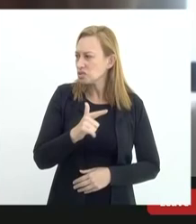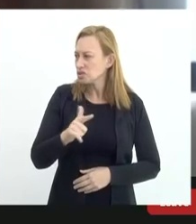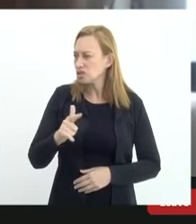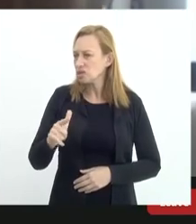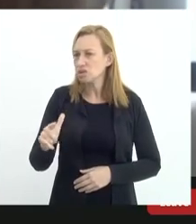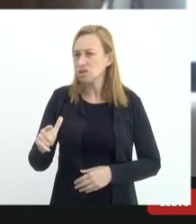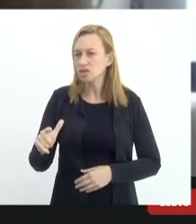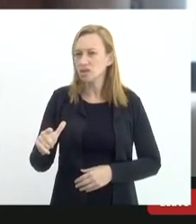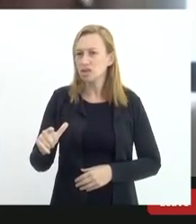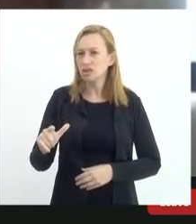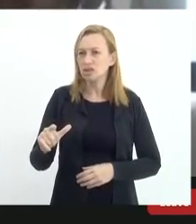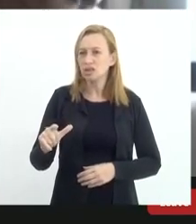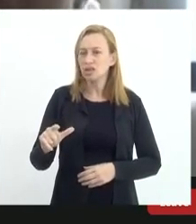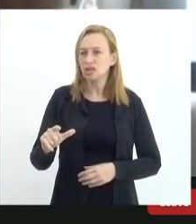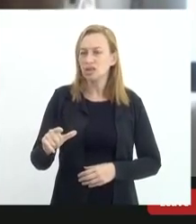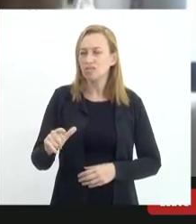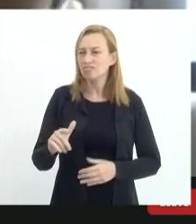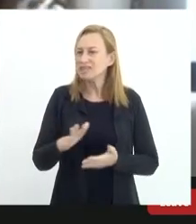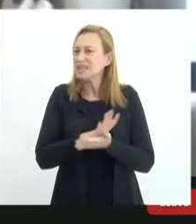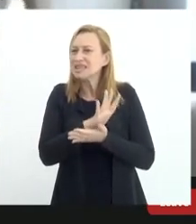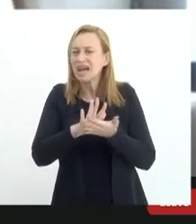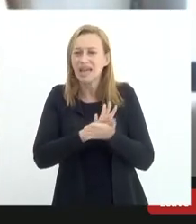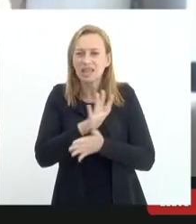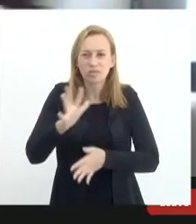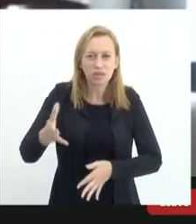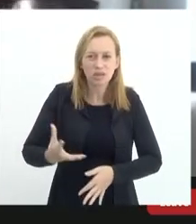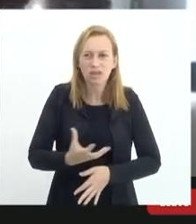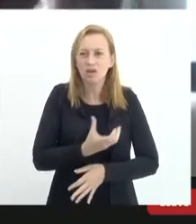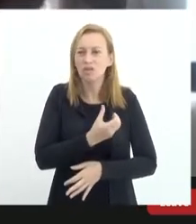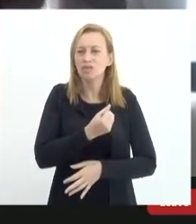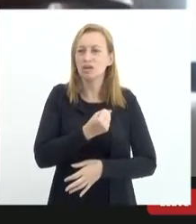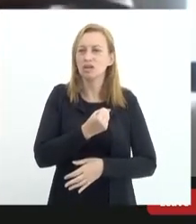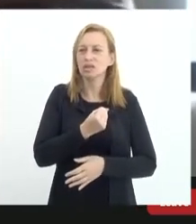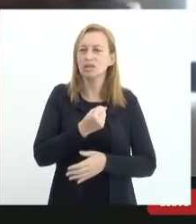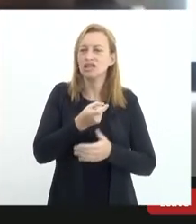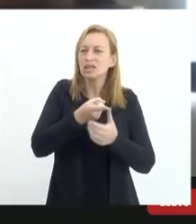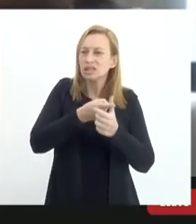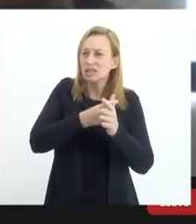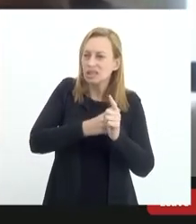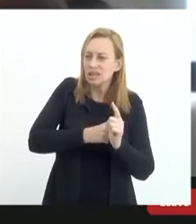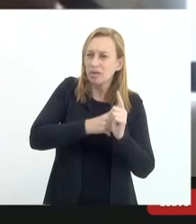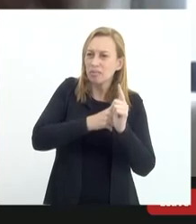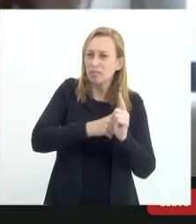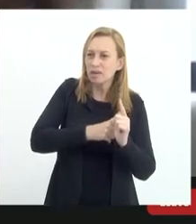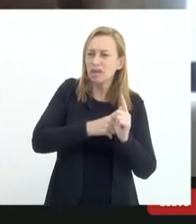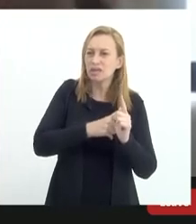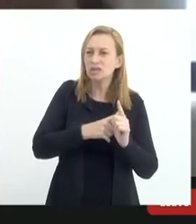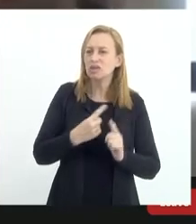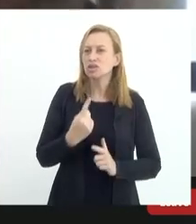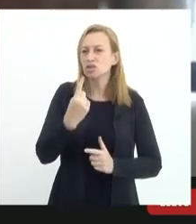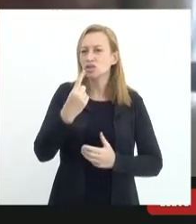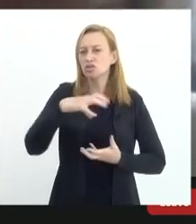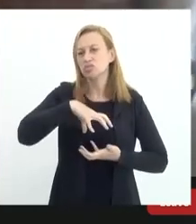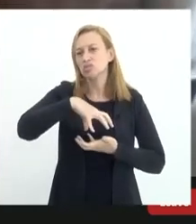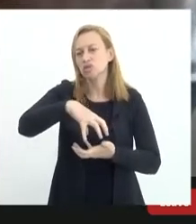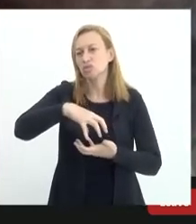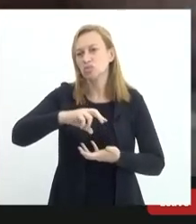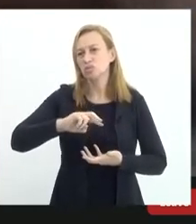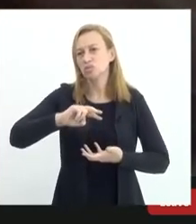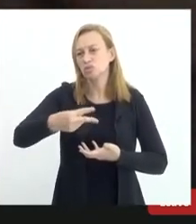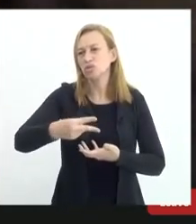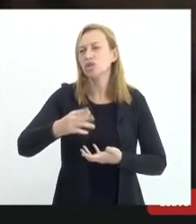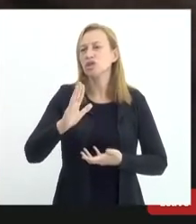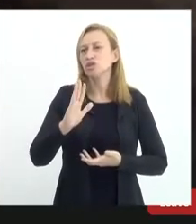medicamento nada que possa salvo eles só está na dependência de um trans para já os